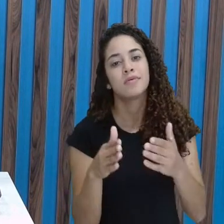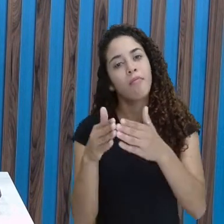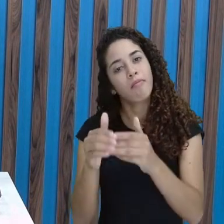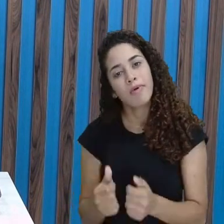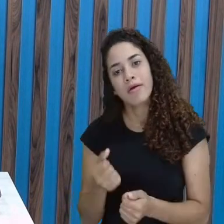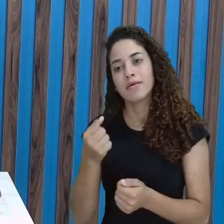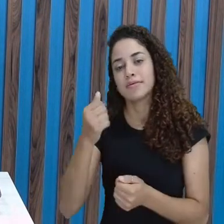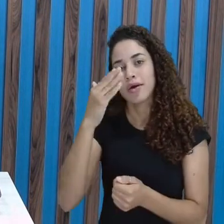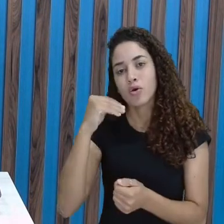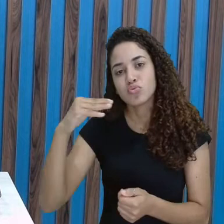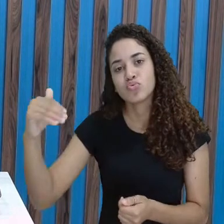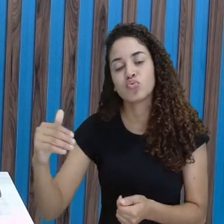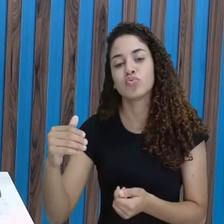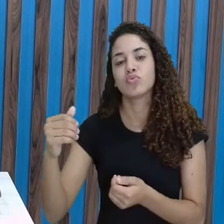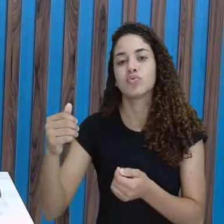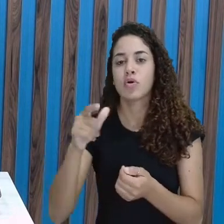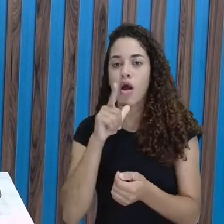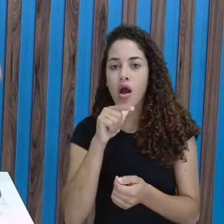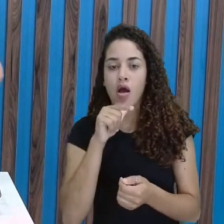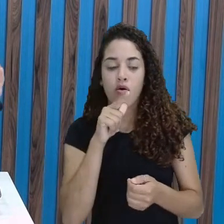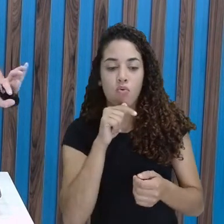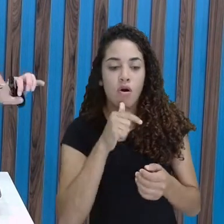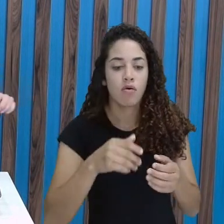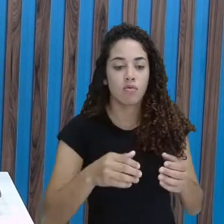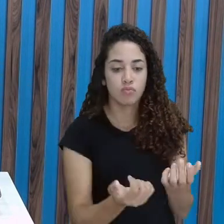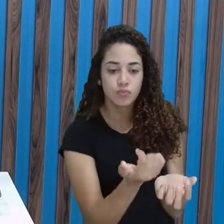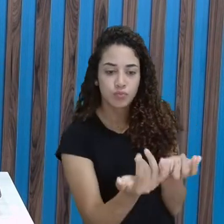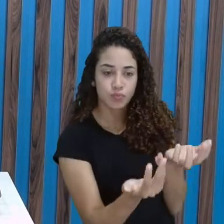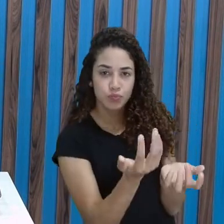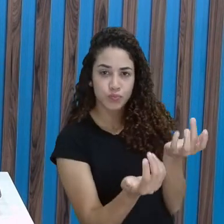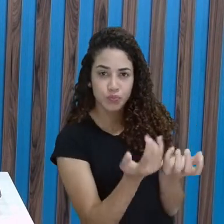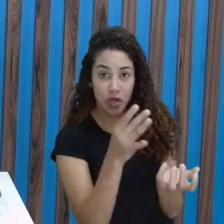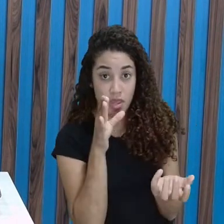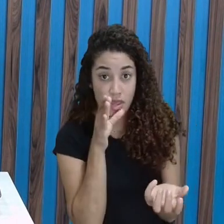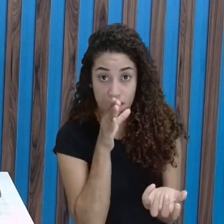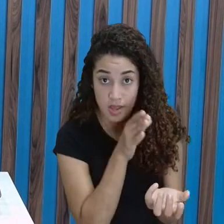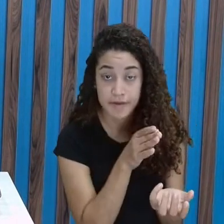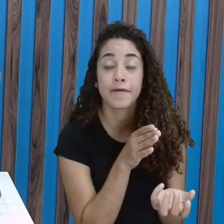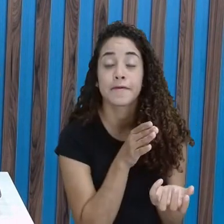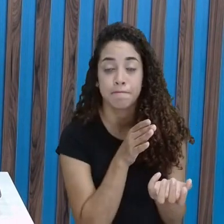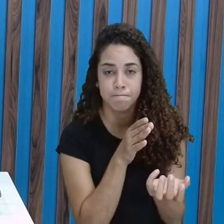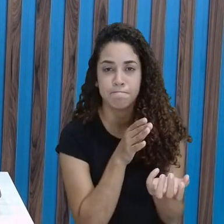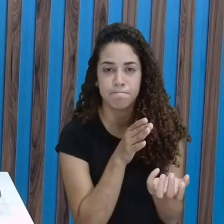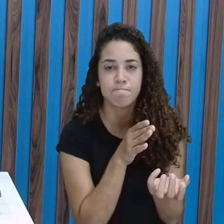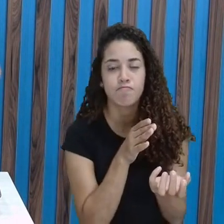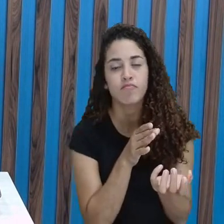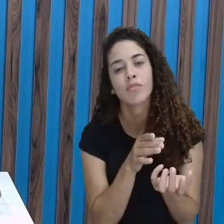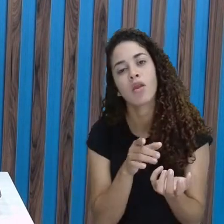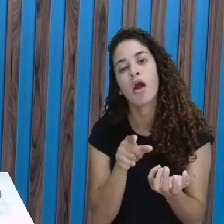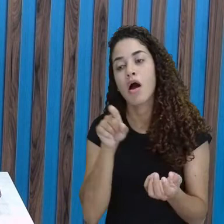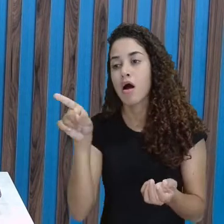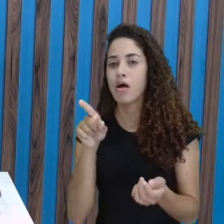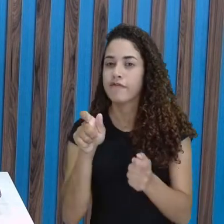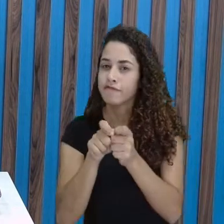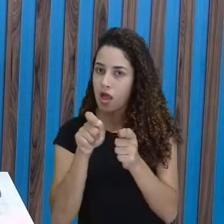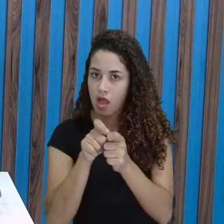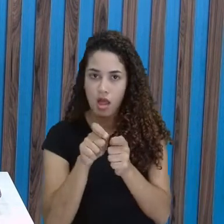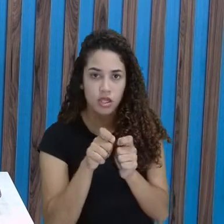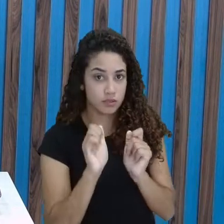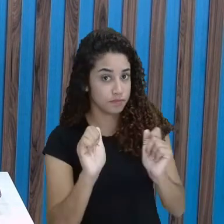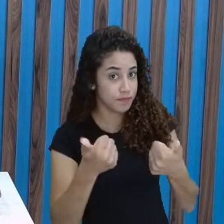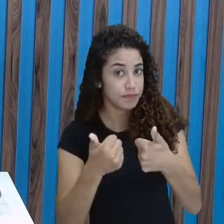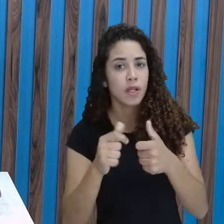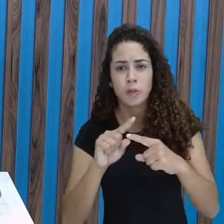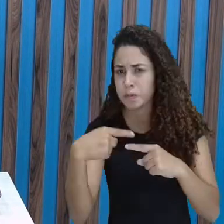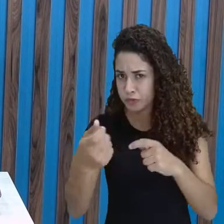adulto esquentar a água. Essa partezinha aí da água quente, você pede pra um adulto fazer por você. Daqui a